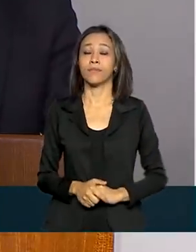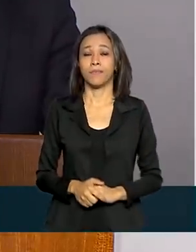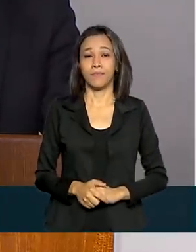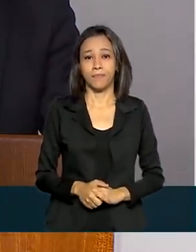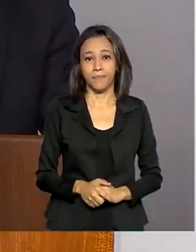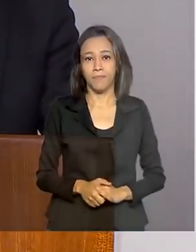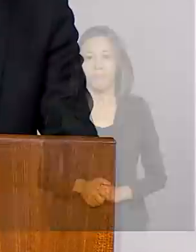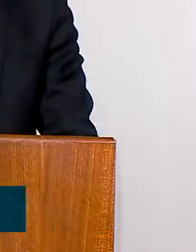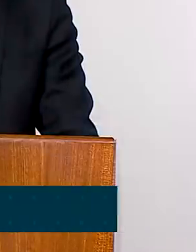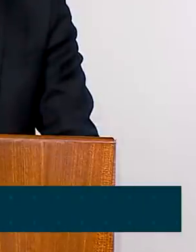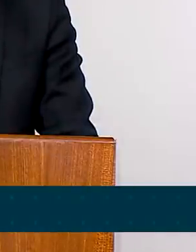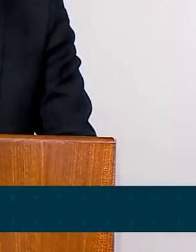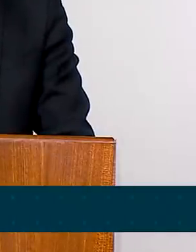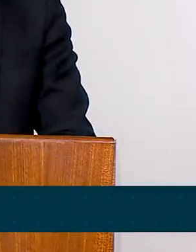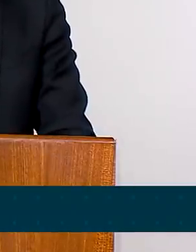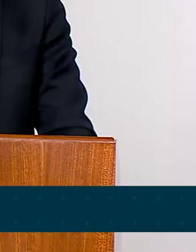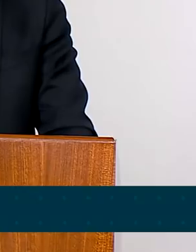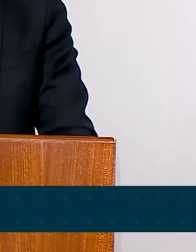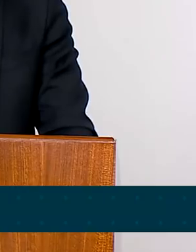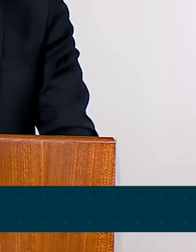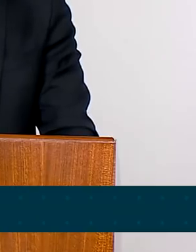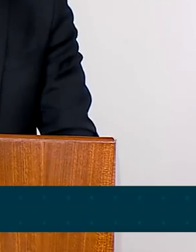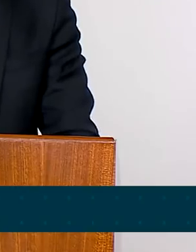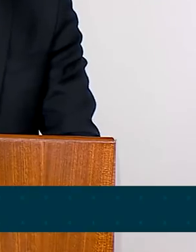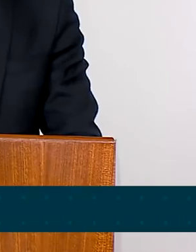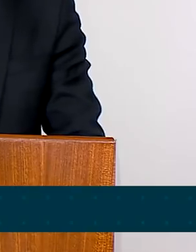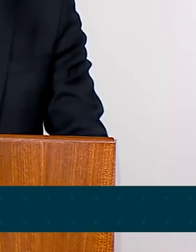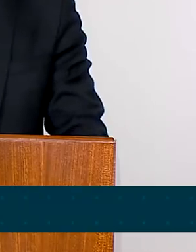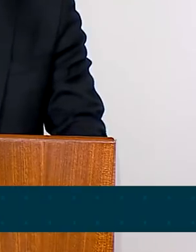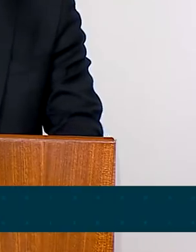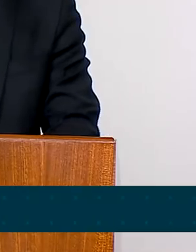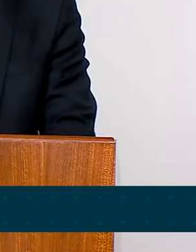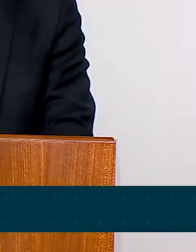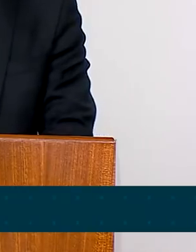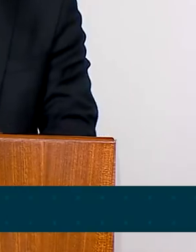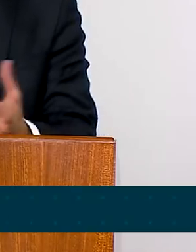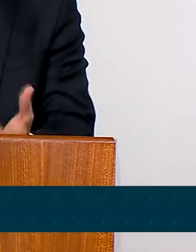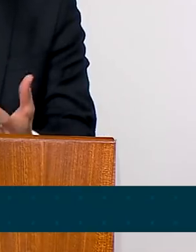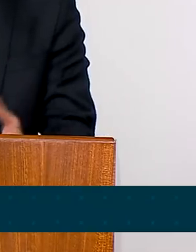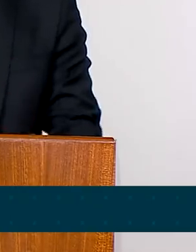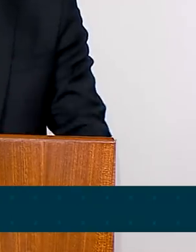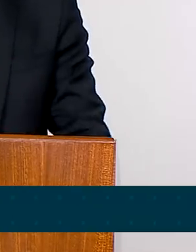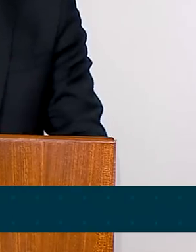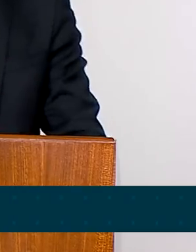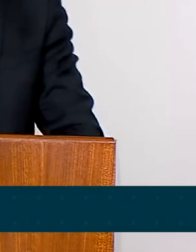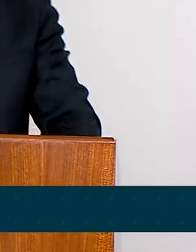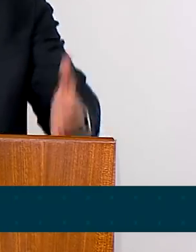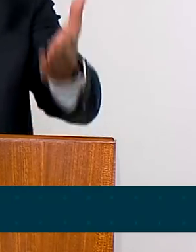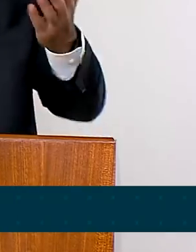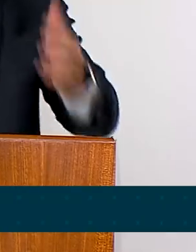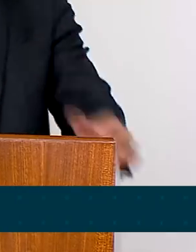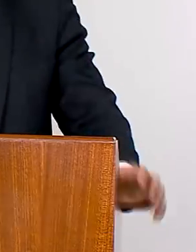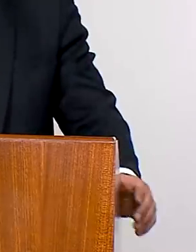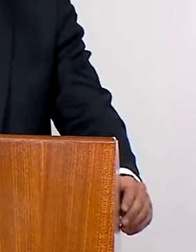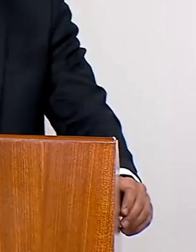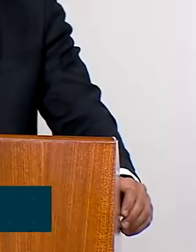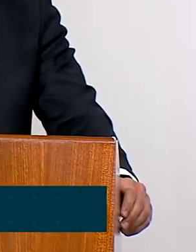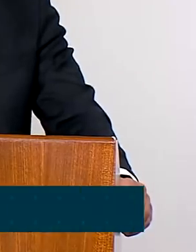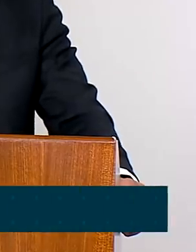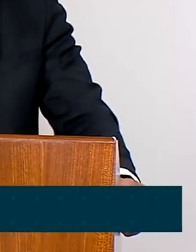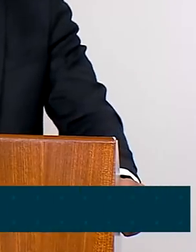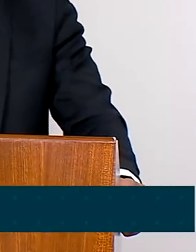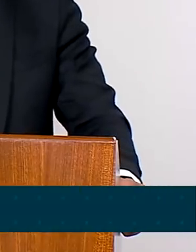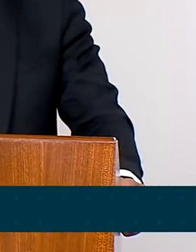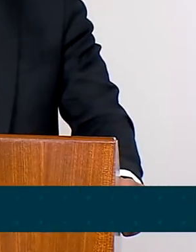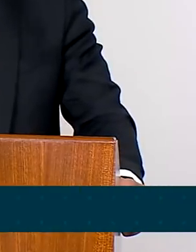históricos, turisticamente falando, são importantíssimos. A nossa cultura é propriamente dita, representada aqui